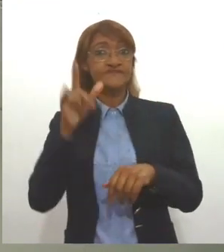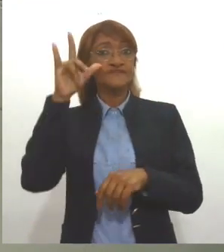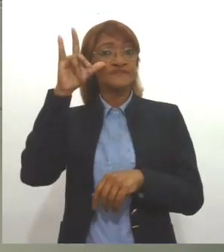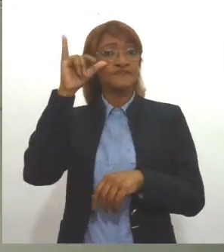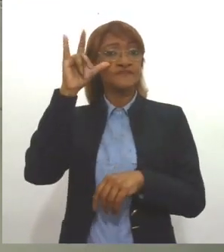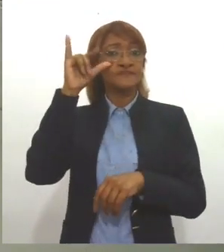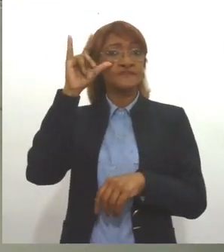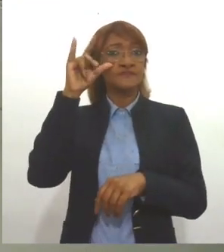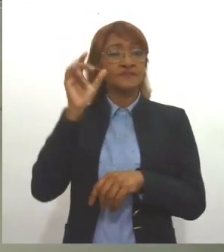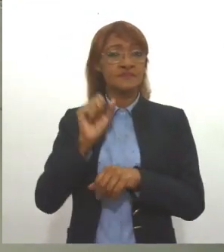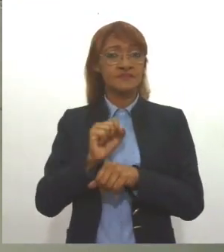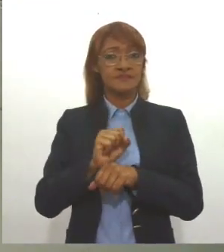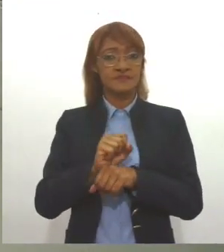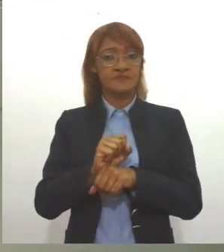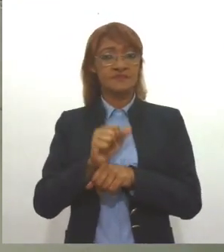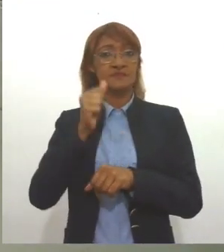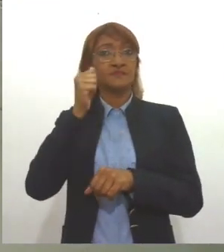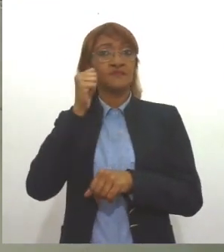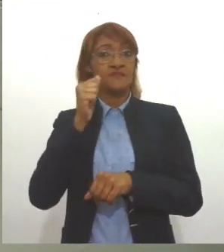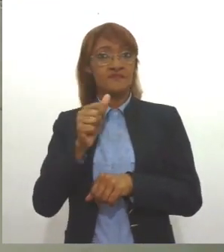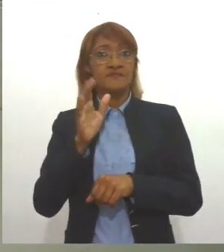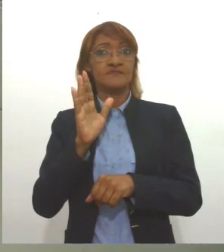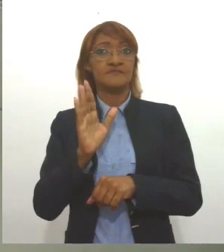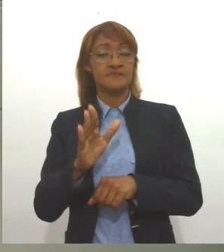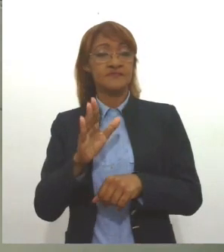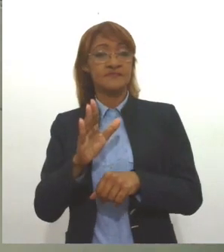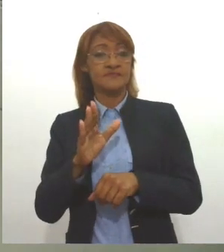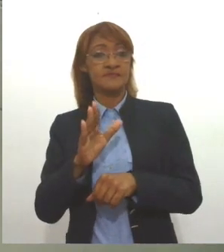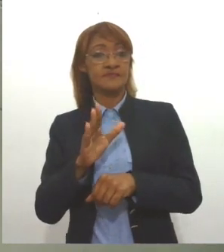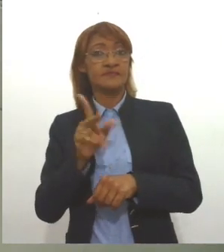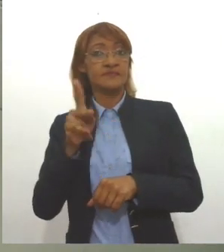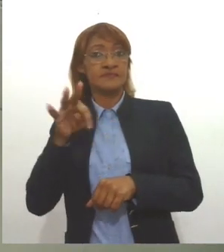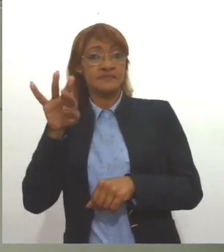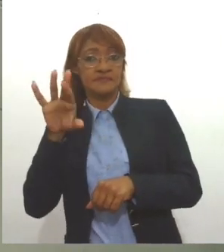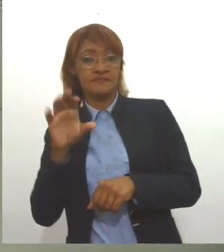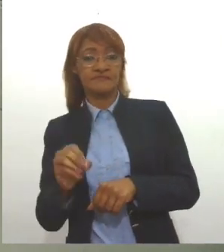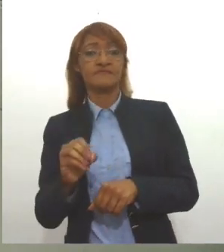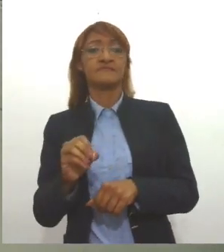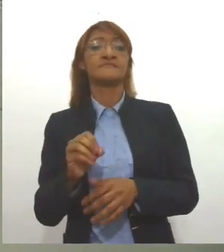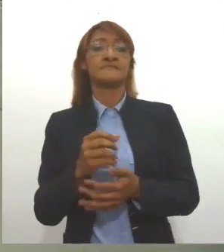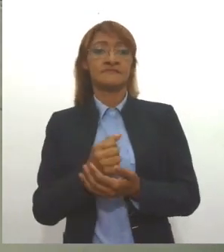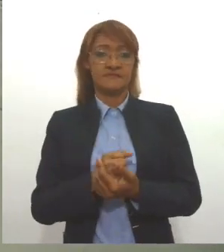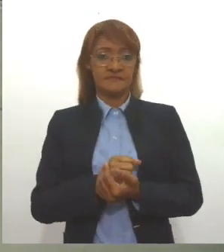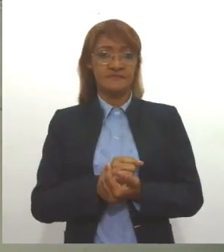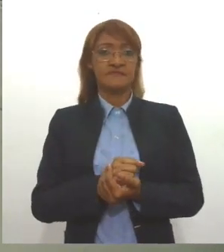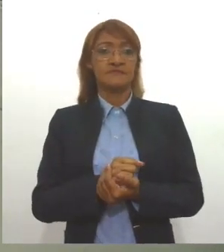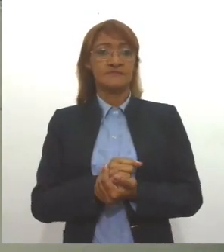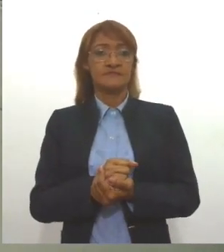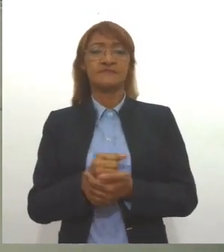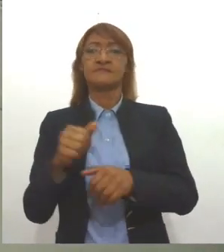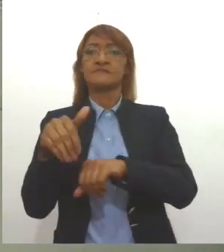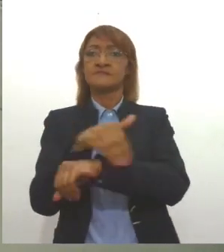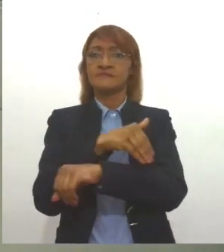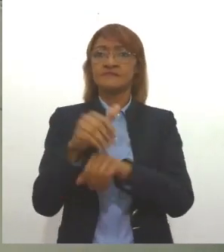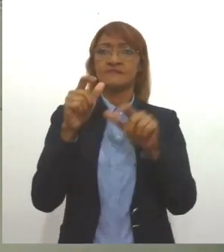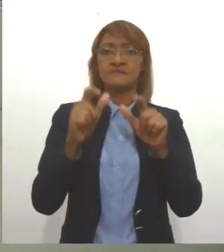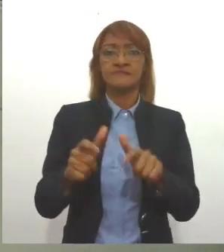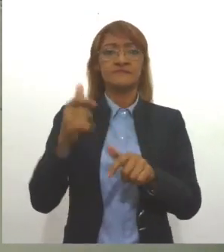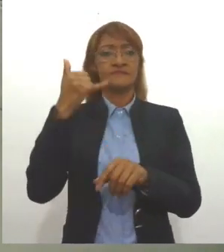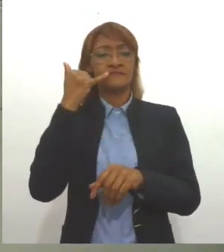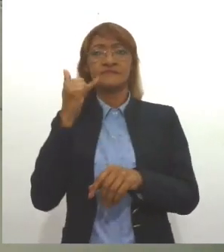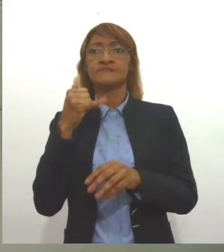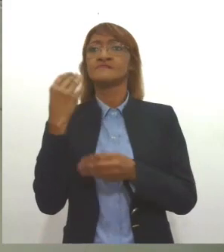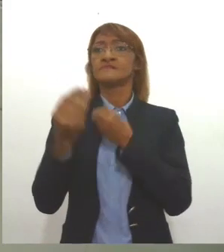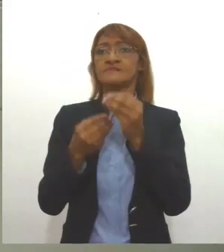né, da Associação Mulheres de Peito, da Instituição Mulheres de Peito, e fique sabendo mais sobre, né, endereço, telefone, e como